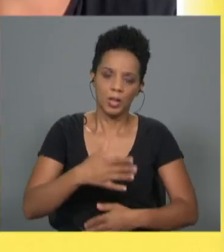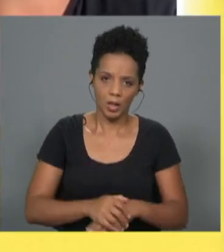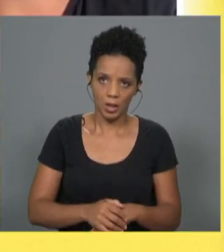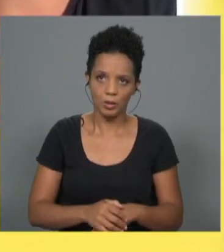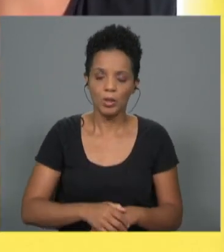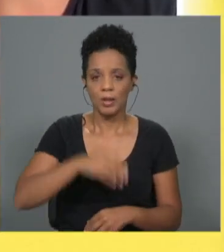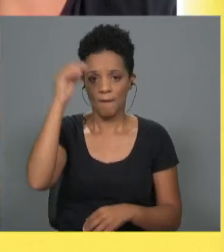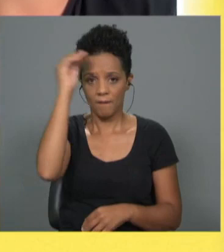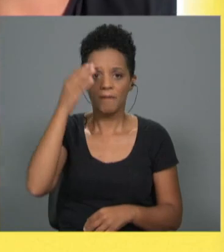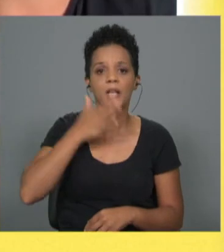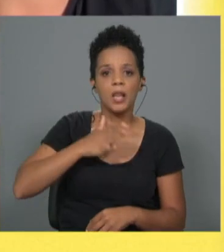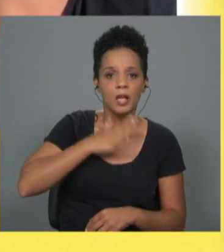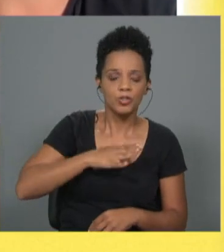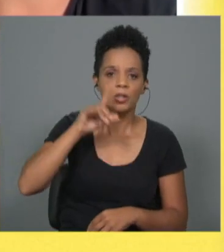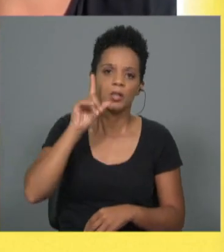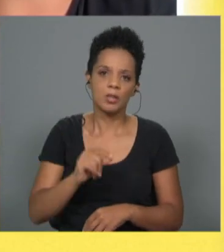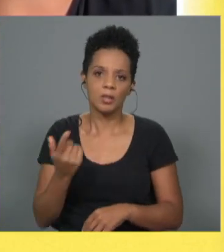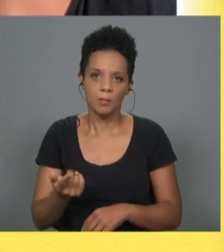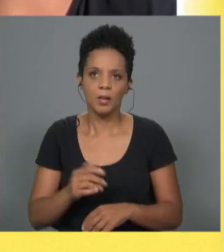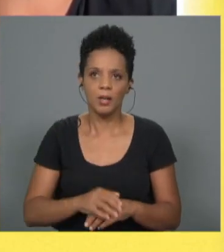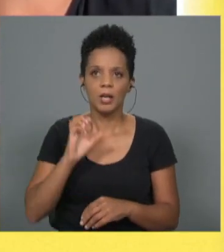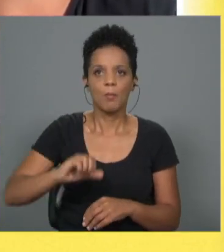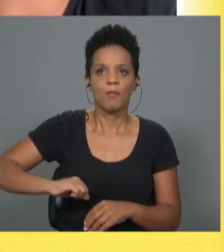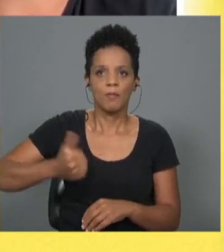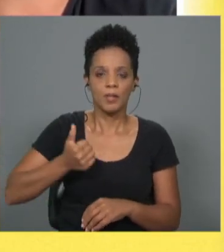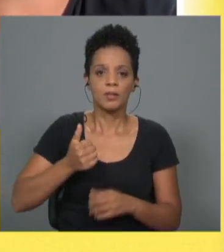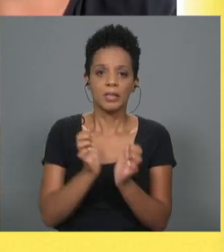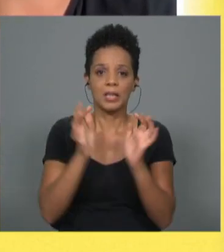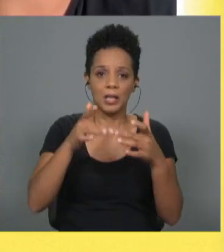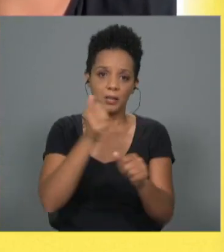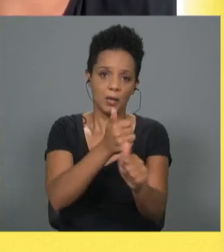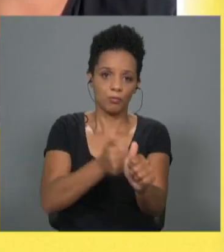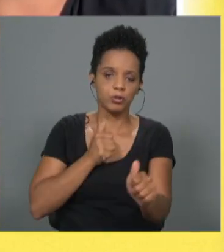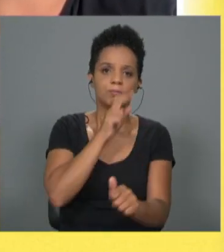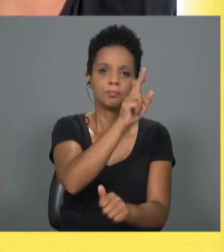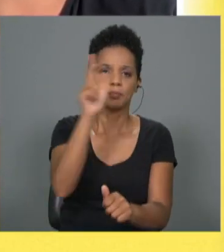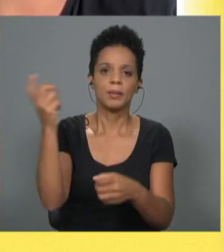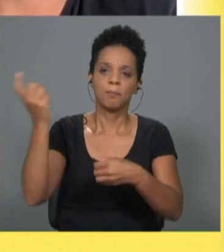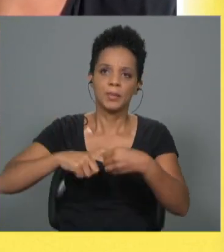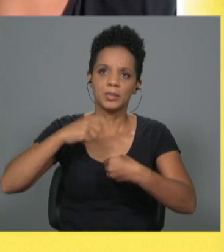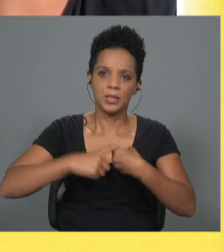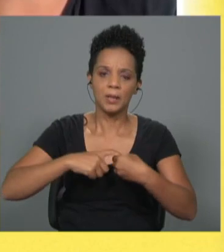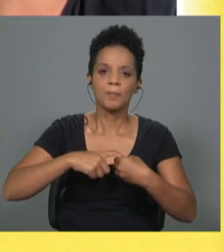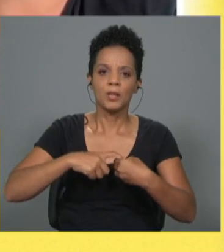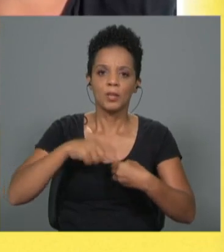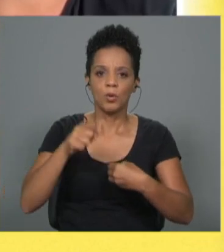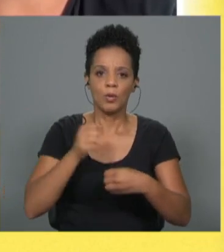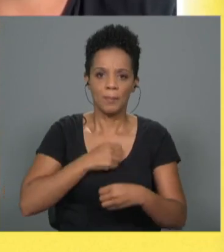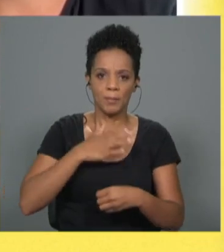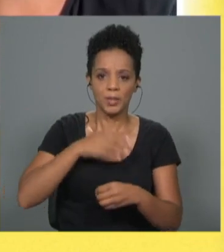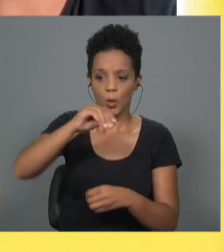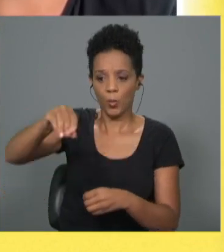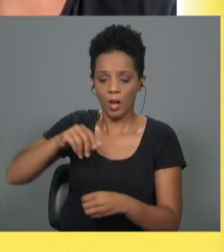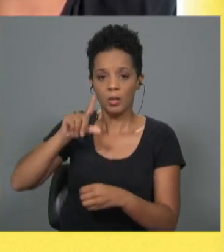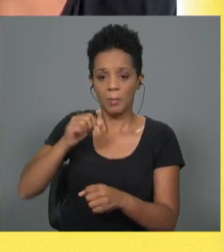locais, também estamos a fazer exatamente o mesmo em Cabo Verde, em que os Nómadas fazem uma parceria com as NGOs locais e oferecem o seu trabalho